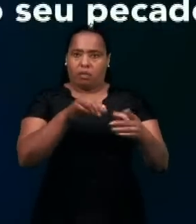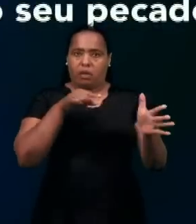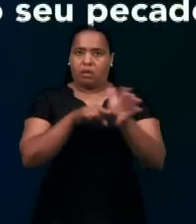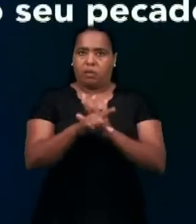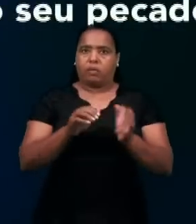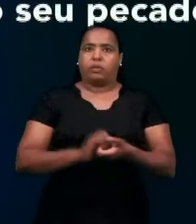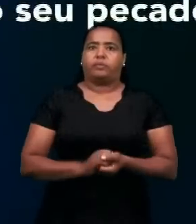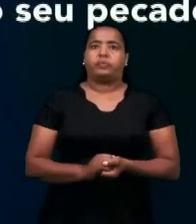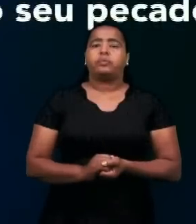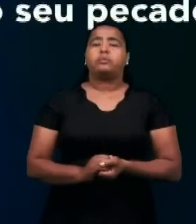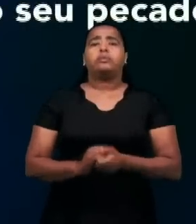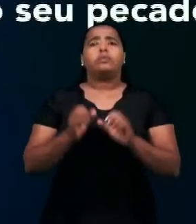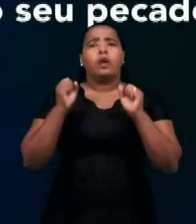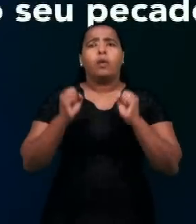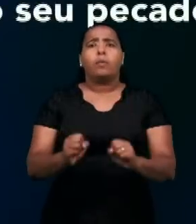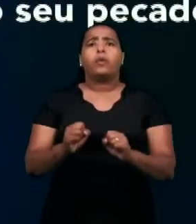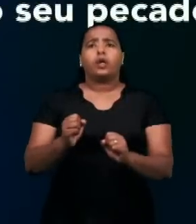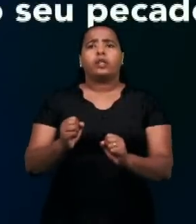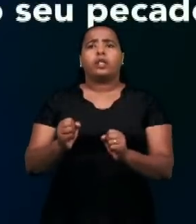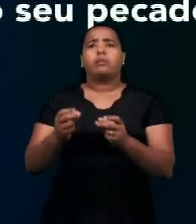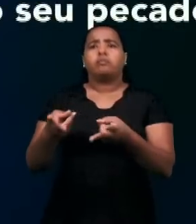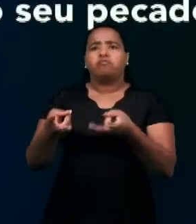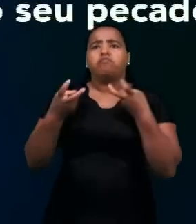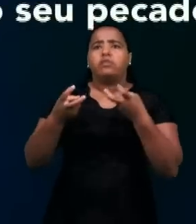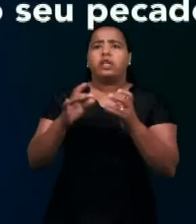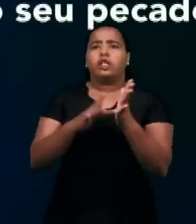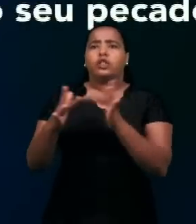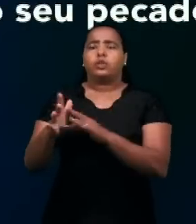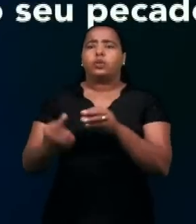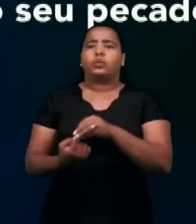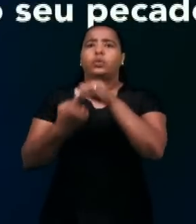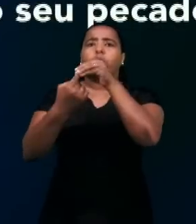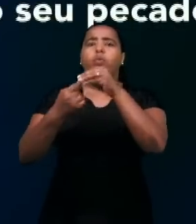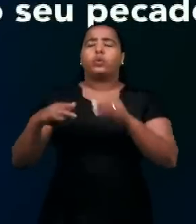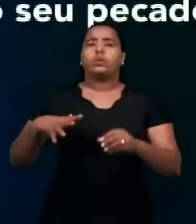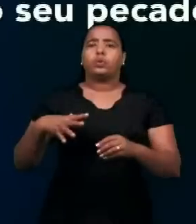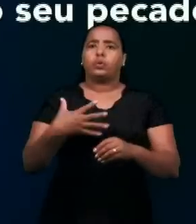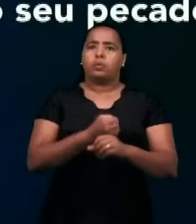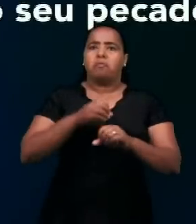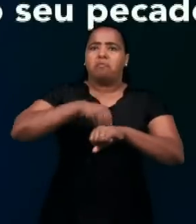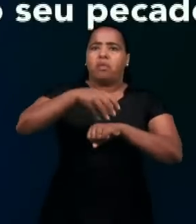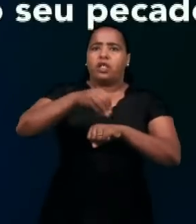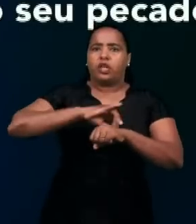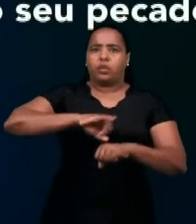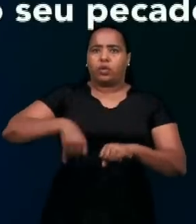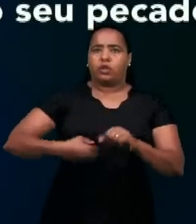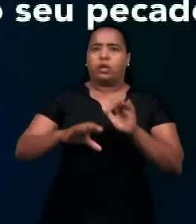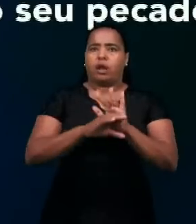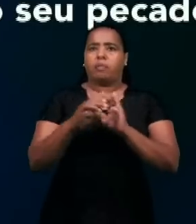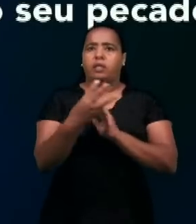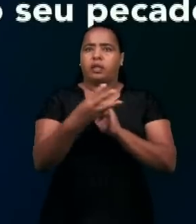encontrar Jesus como o único mediador em Jó 33, 23, que diz,